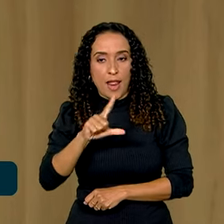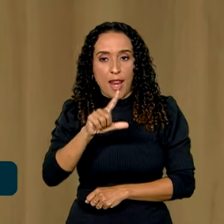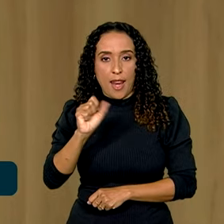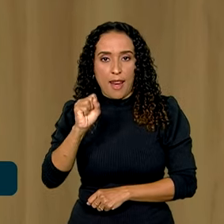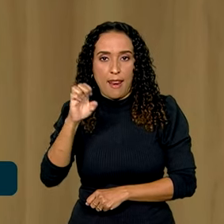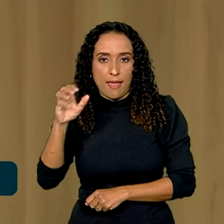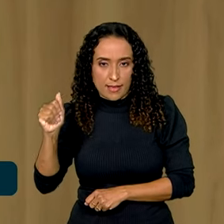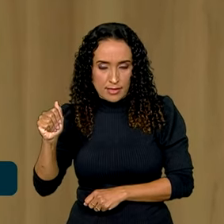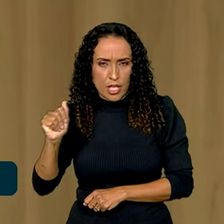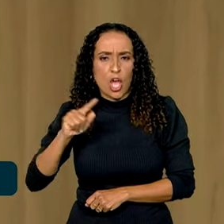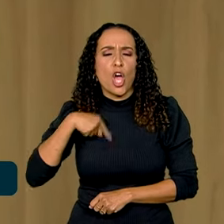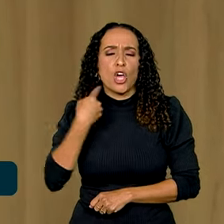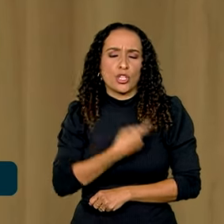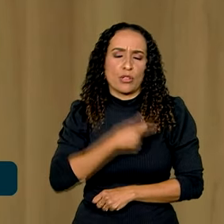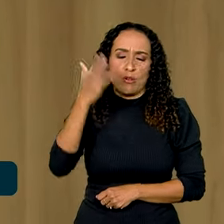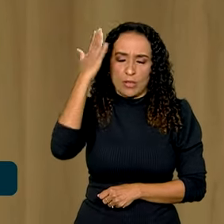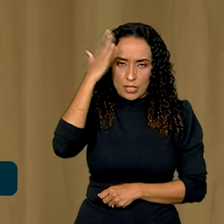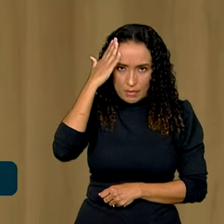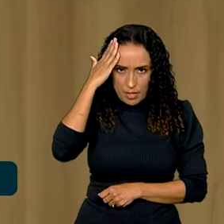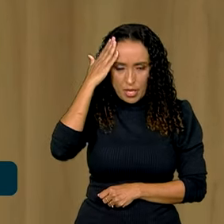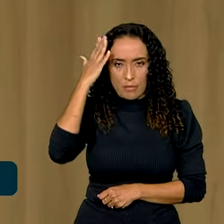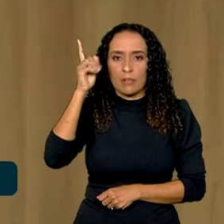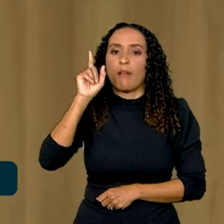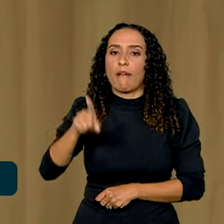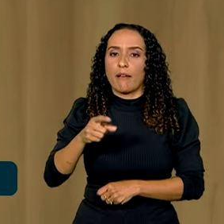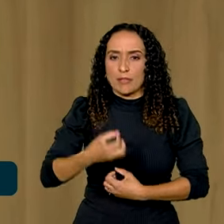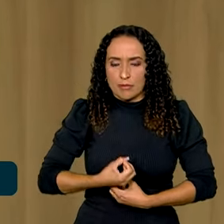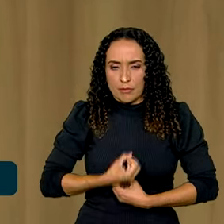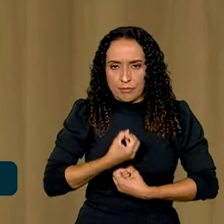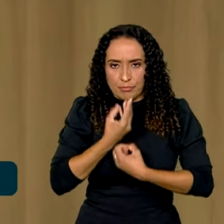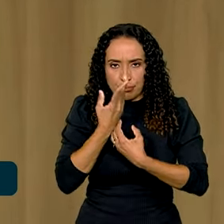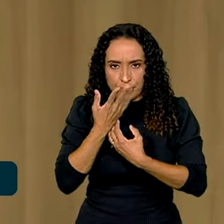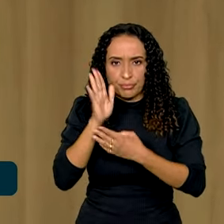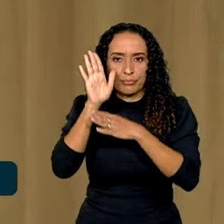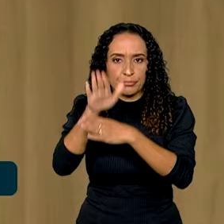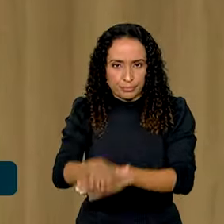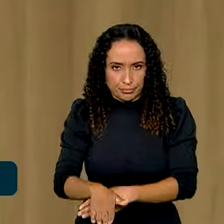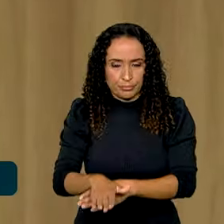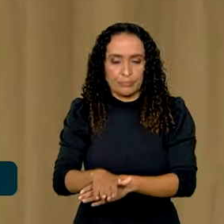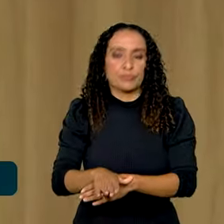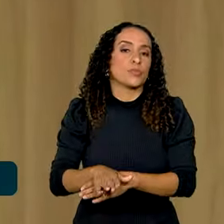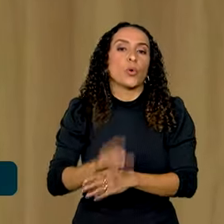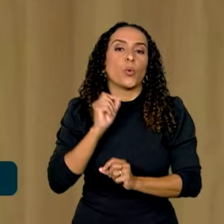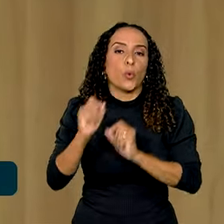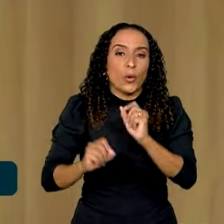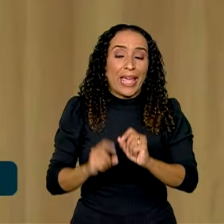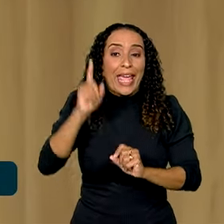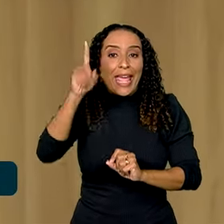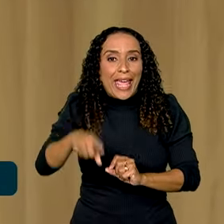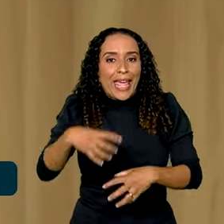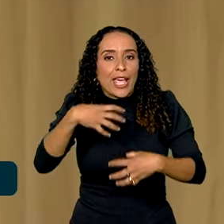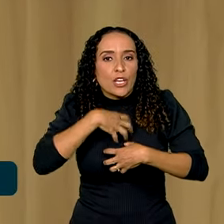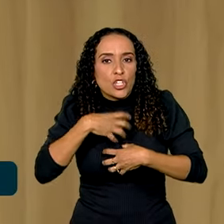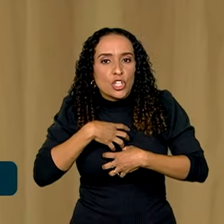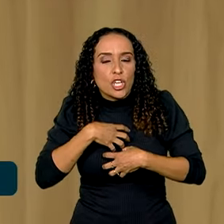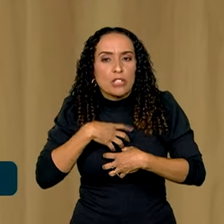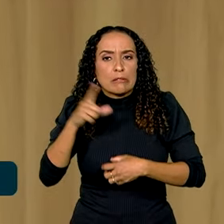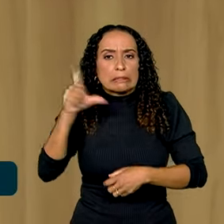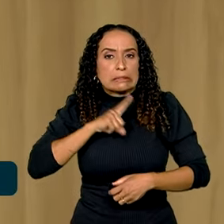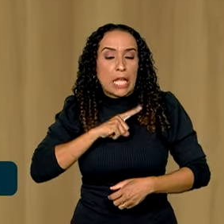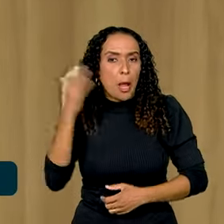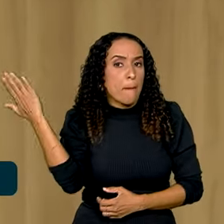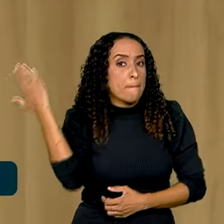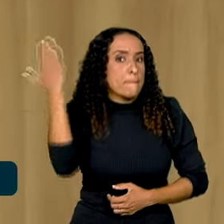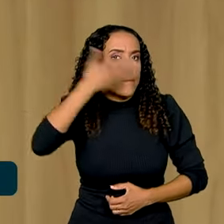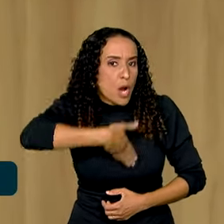que esta colaboração premiada, que é um meio de obtenção de provas,